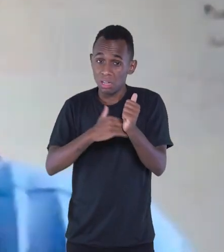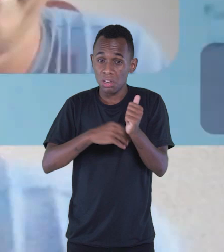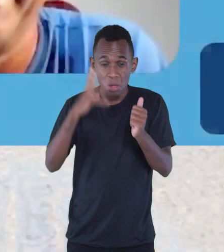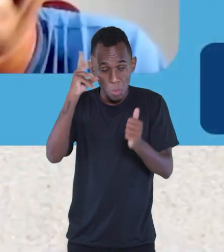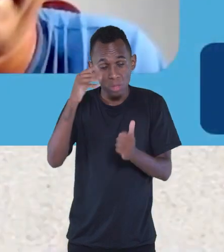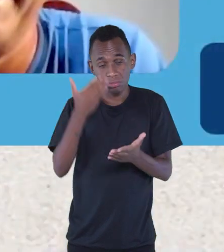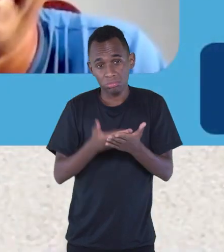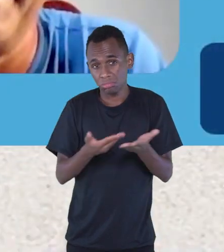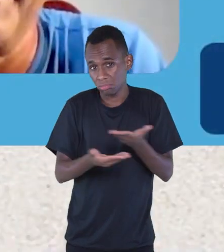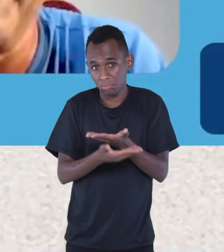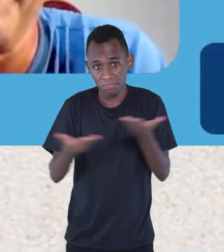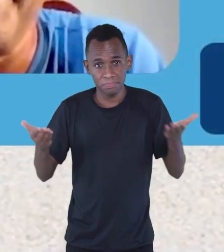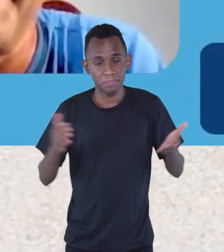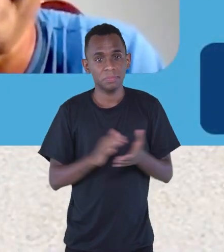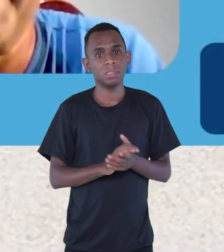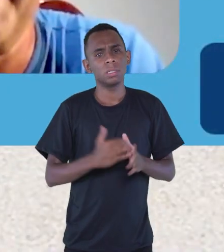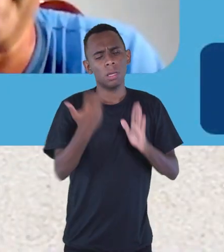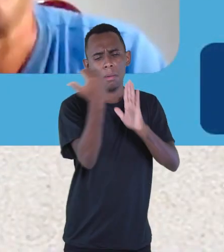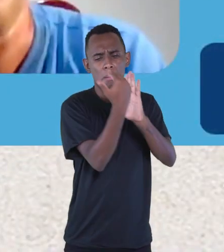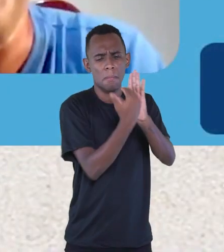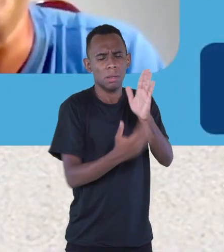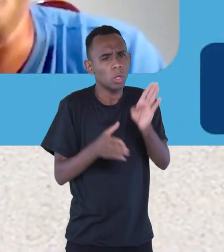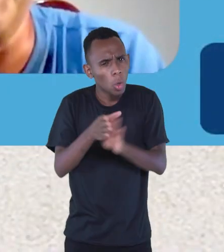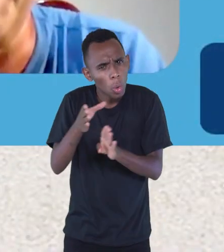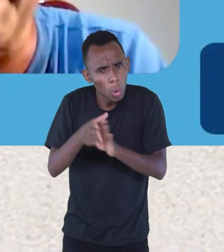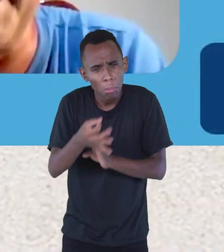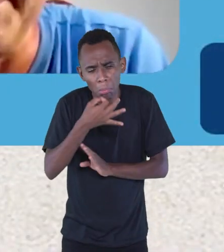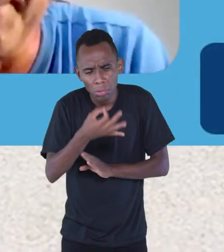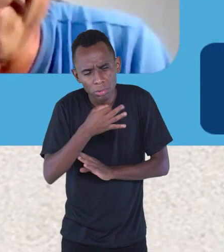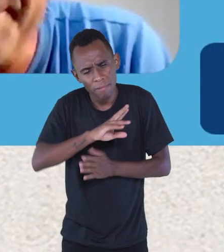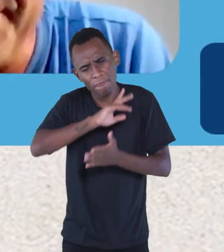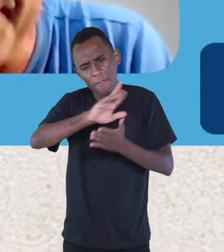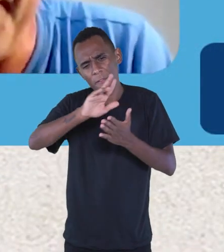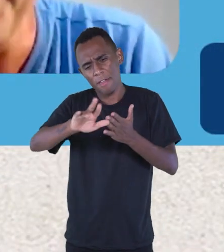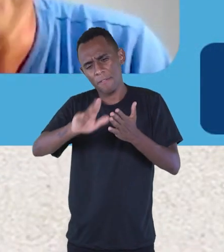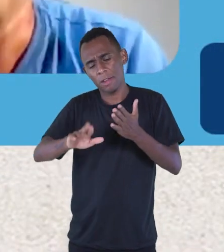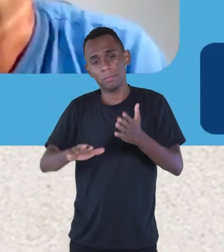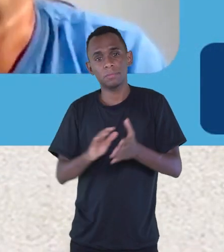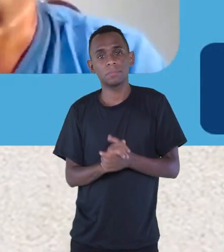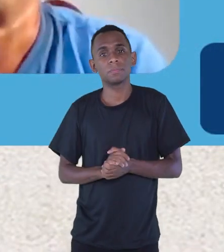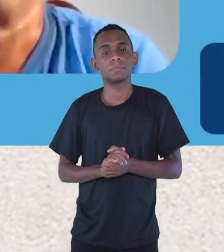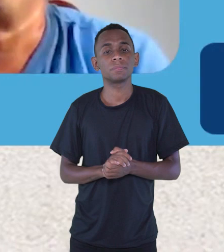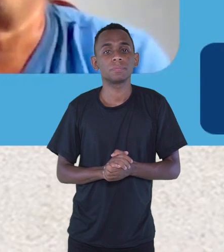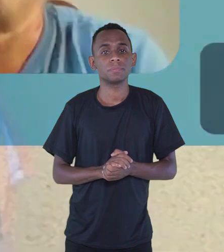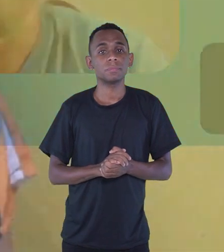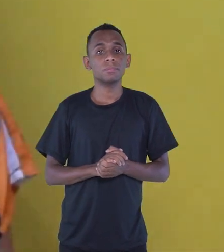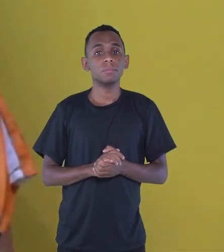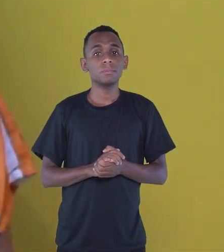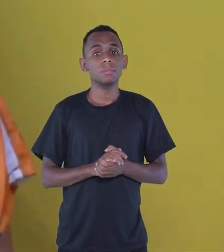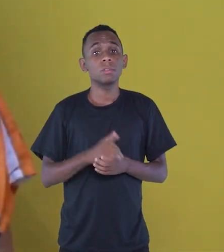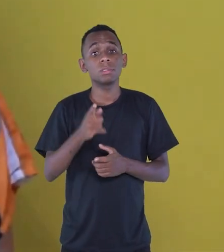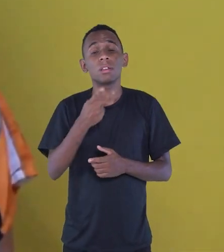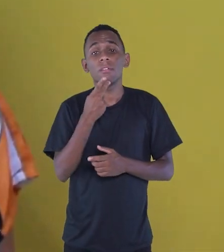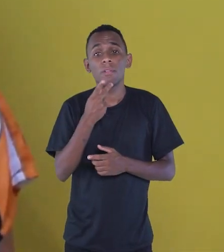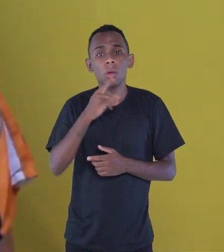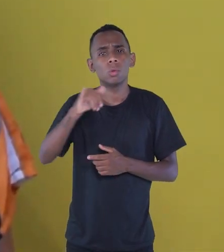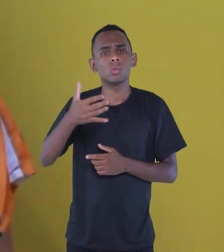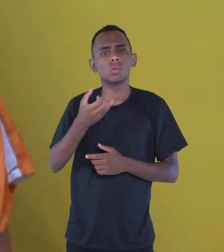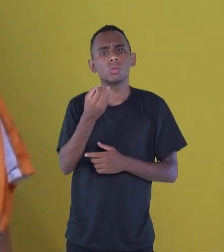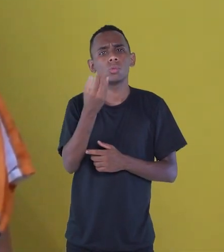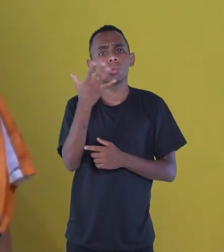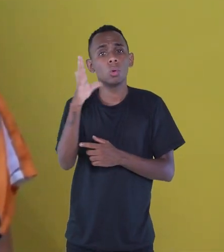São muitas dicas os contadores de histórias. Sim, sim, sim. Na sua fala aí, você citou o João Giló, né?